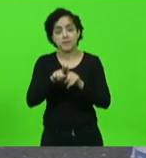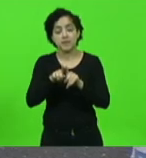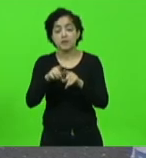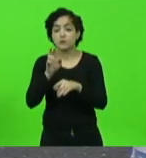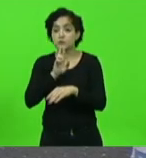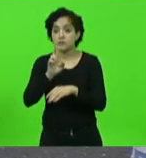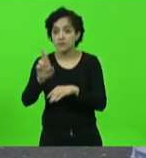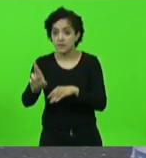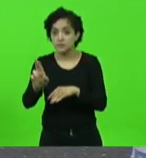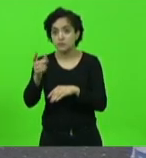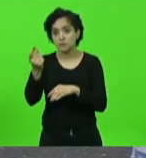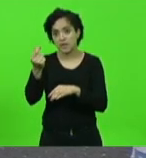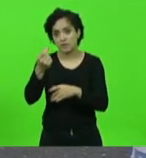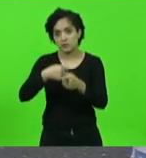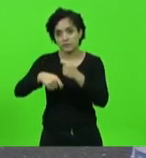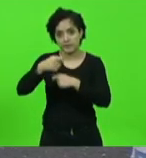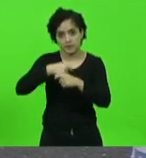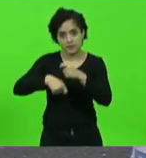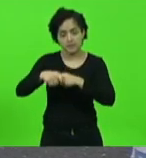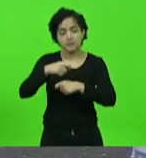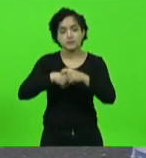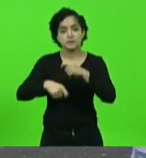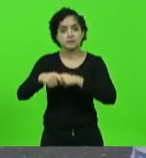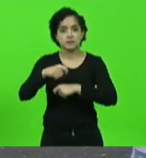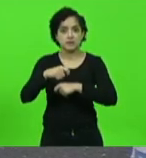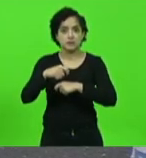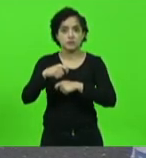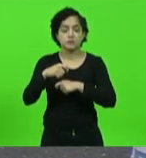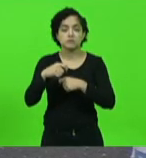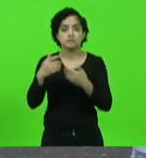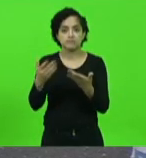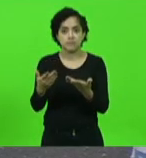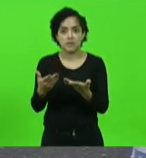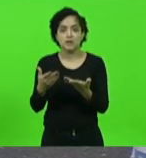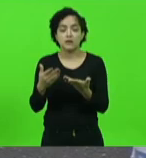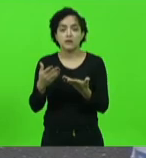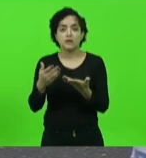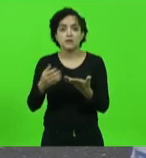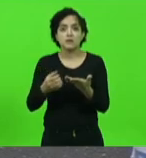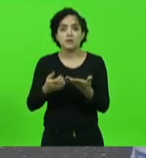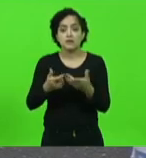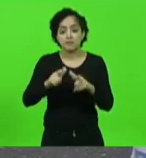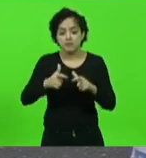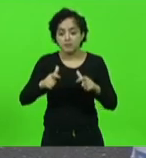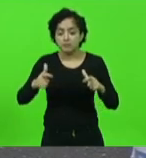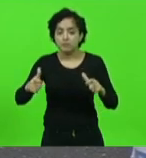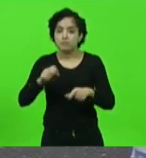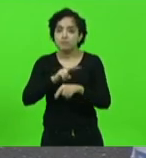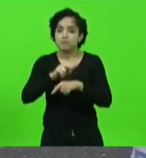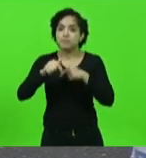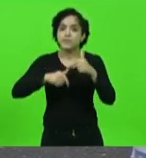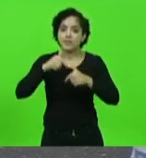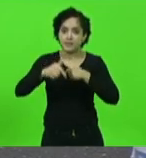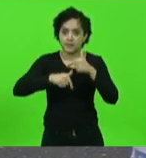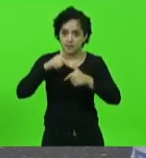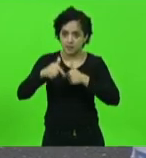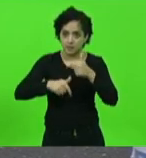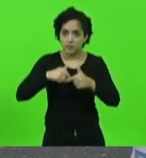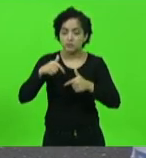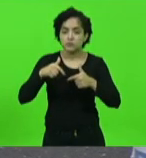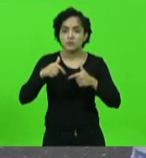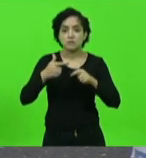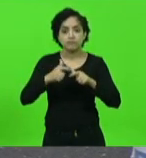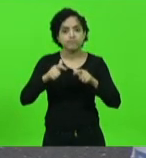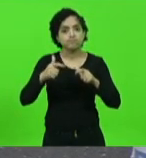financeiros econômicos em número de empregos obviamente que para